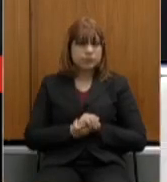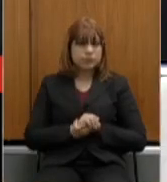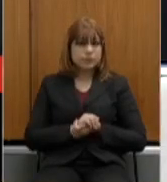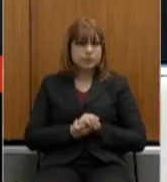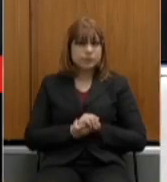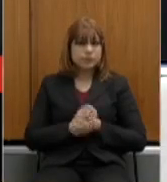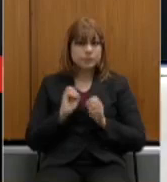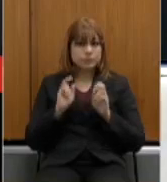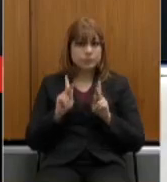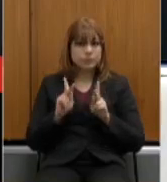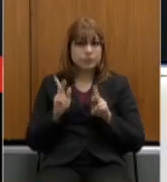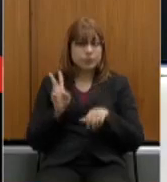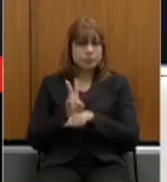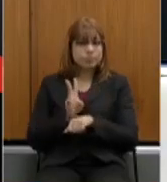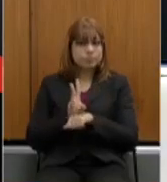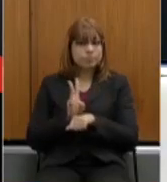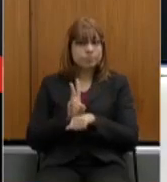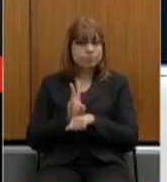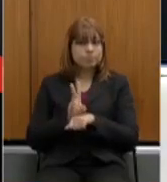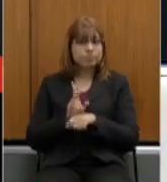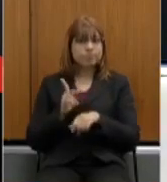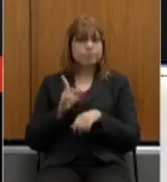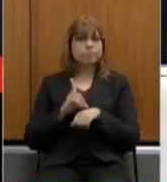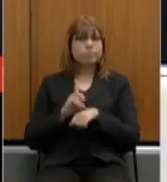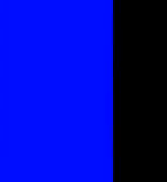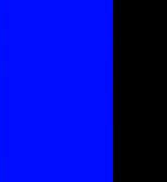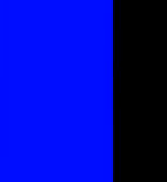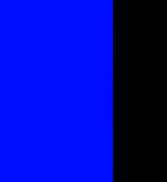ok estamos aguardando então doutor Eduardo